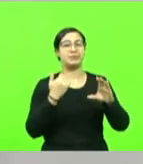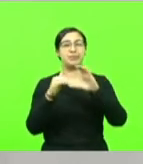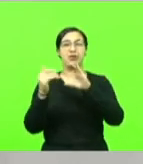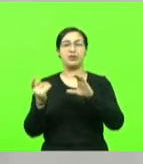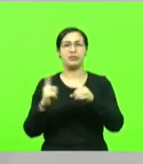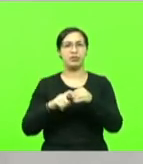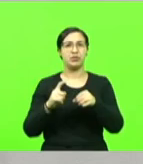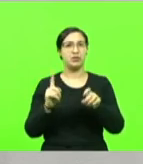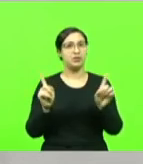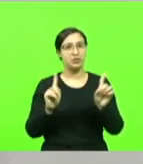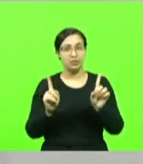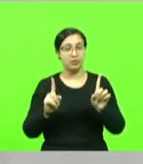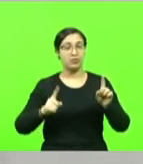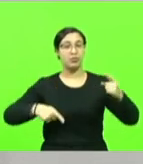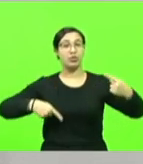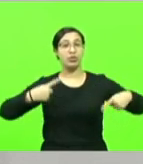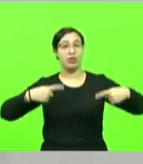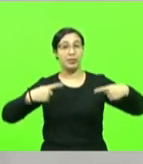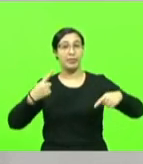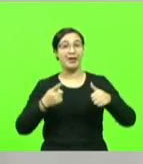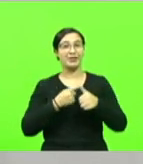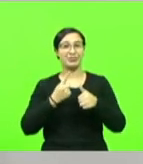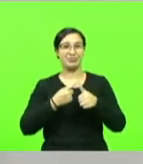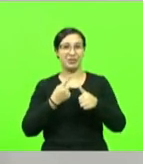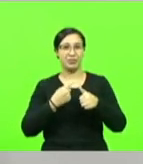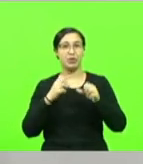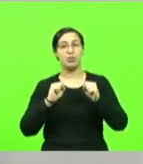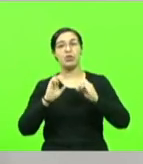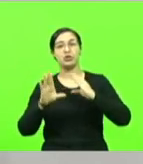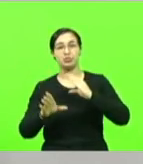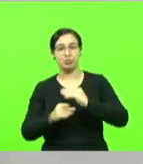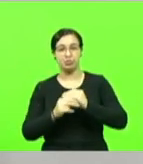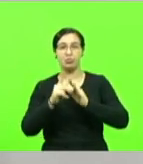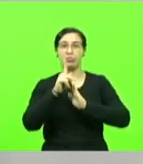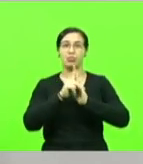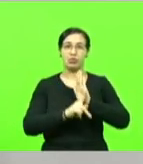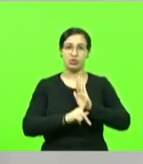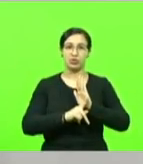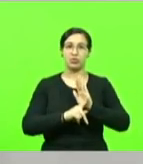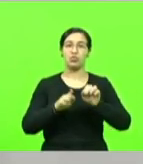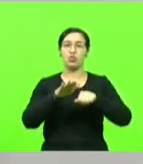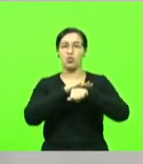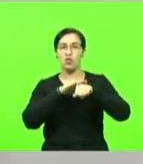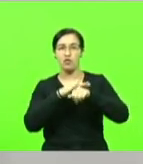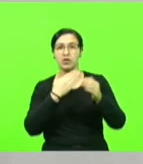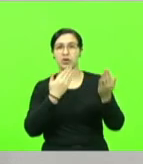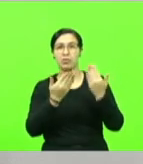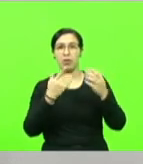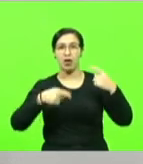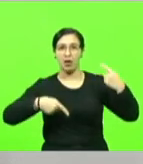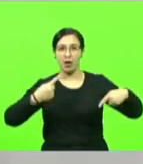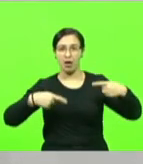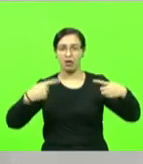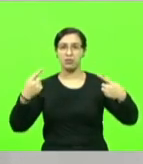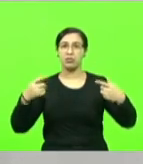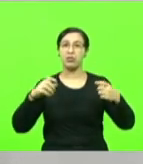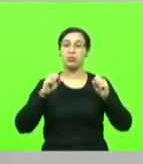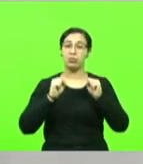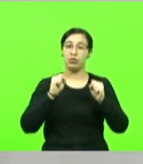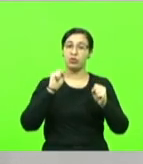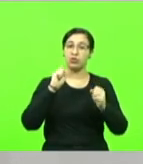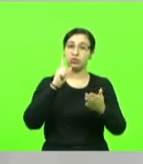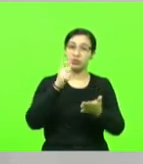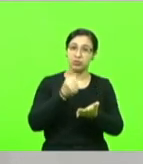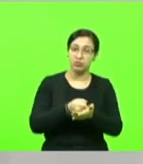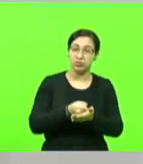sim, um debate. Podemos emendar os projetos. Há debate. Então, nós podemos decidir em conjunto. Por